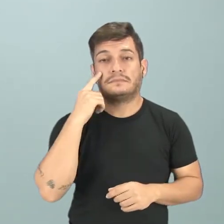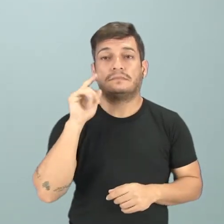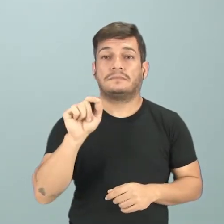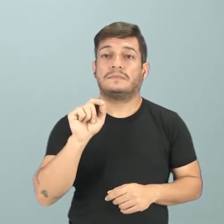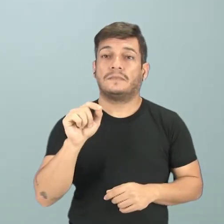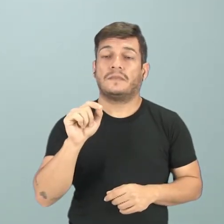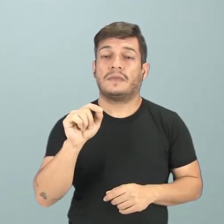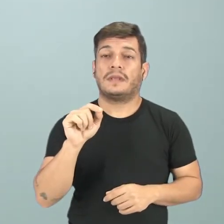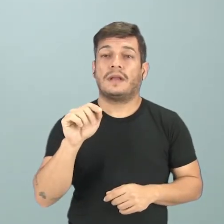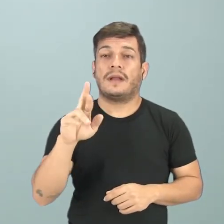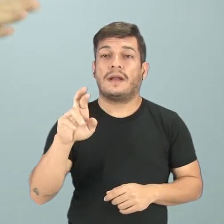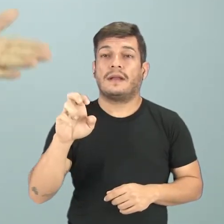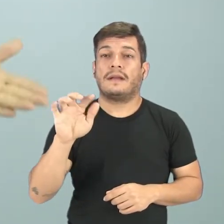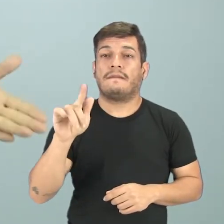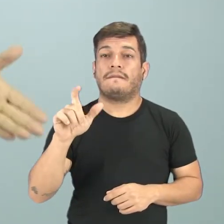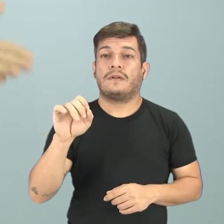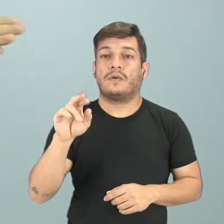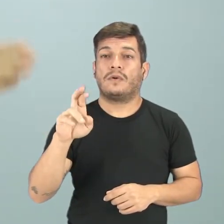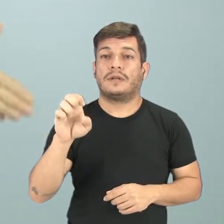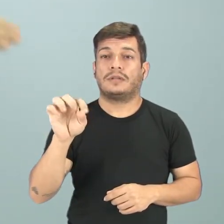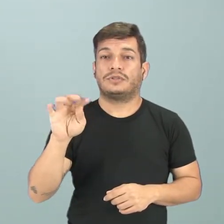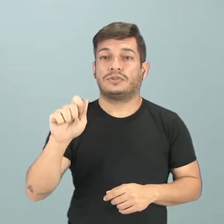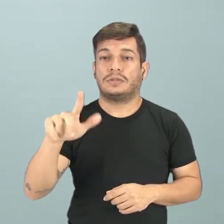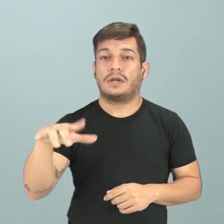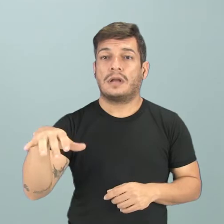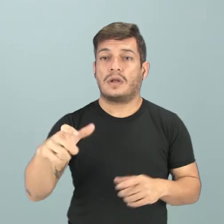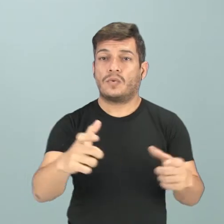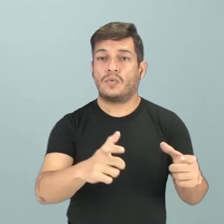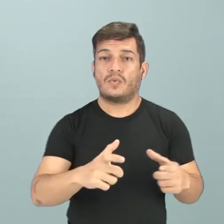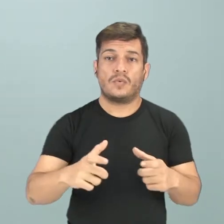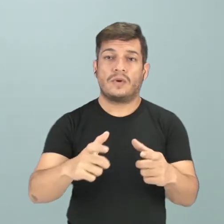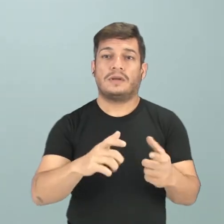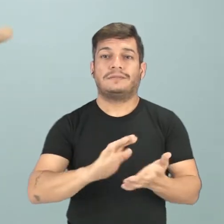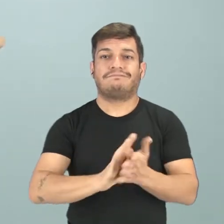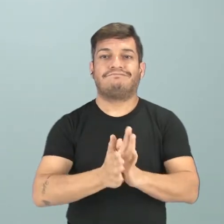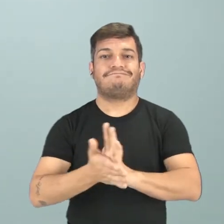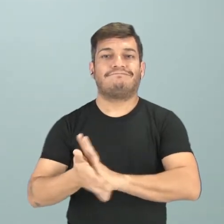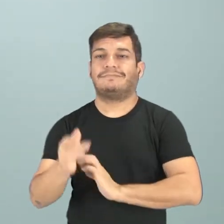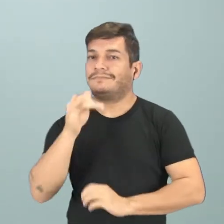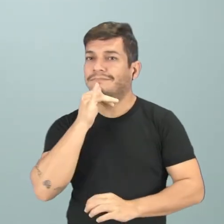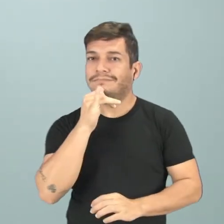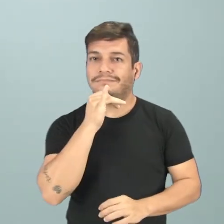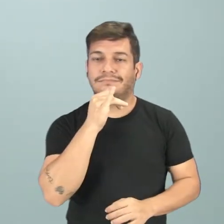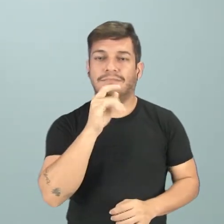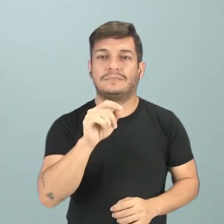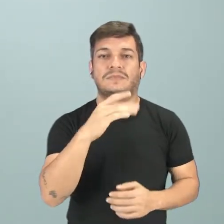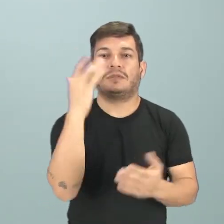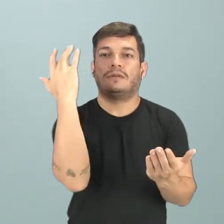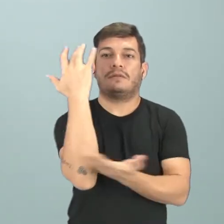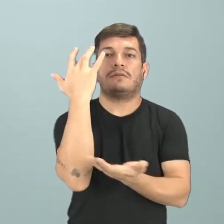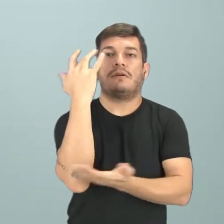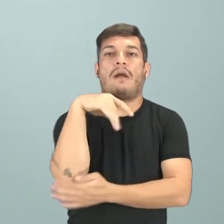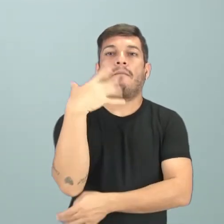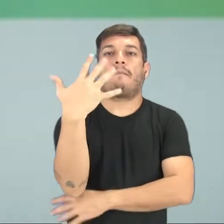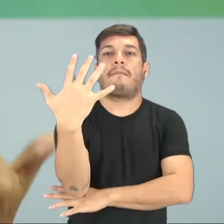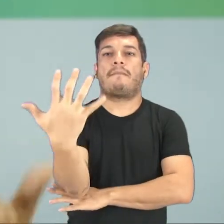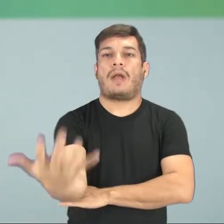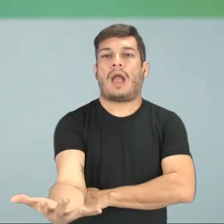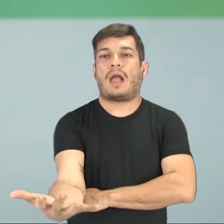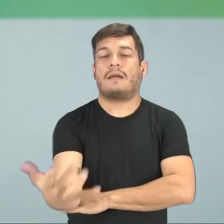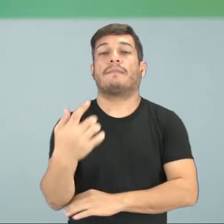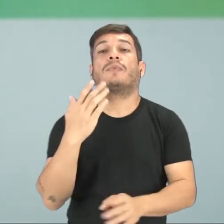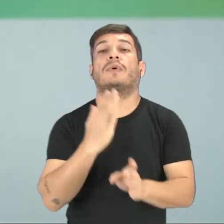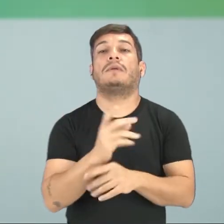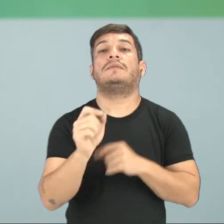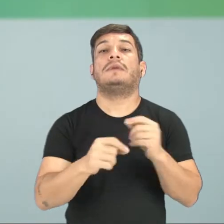reflorestar áreas que foram degradadas, por exemplo, pela derrubada das árvores